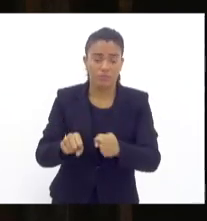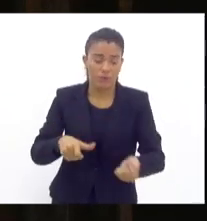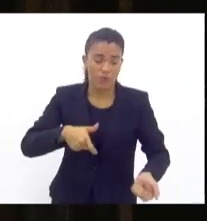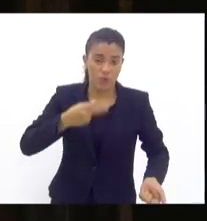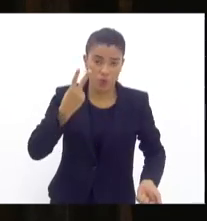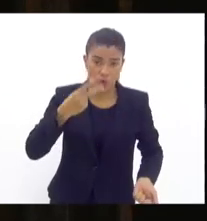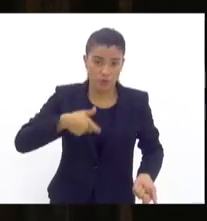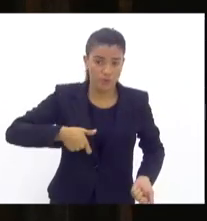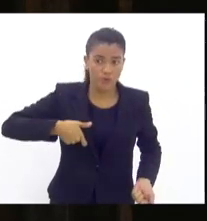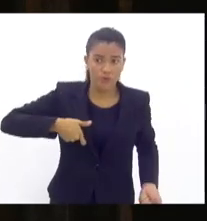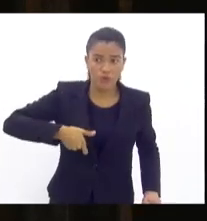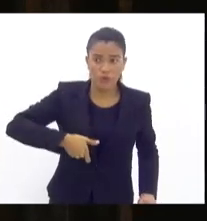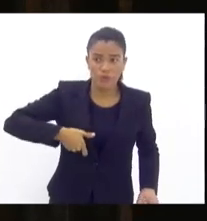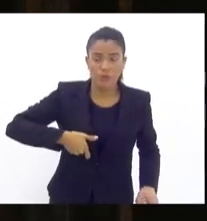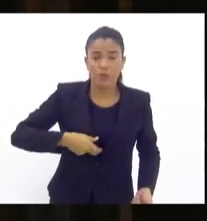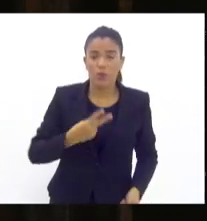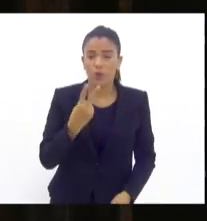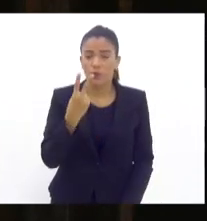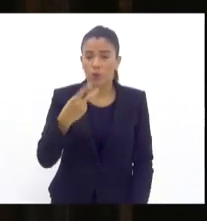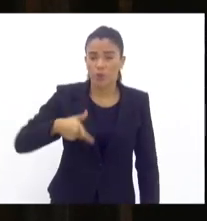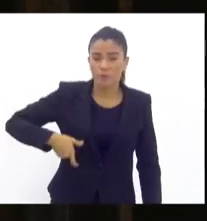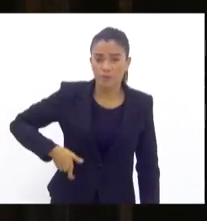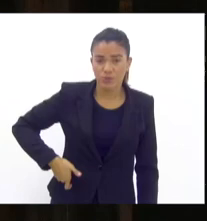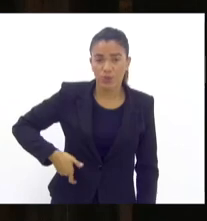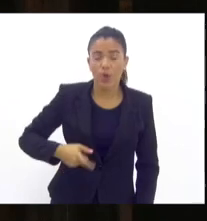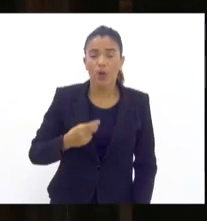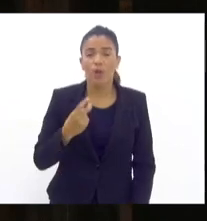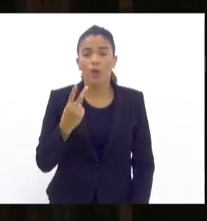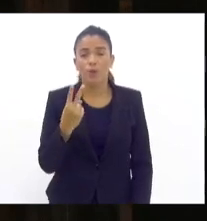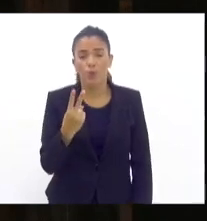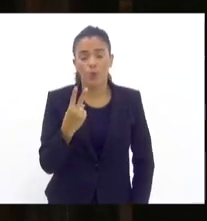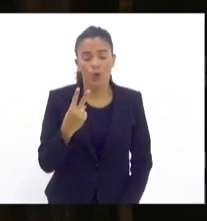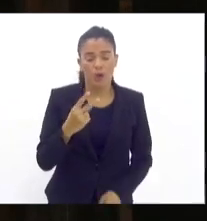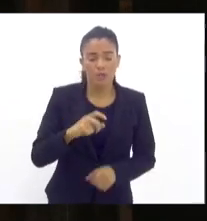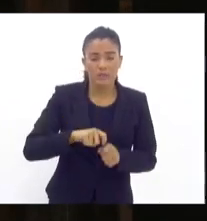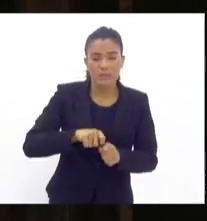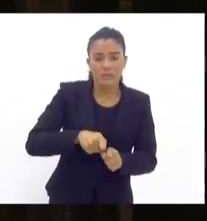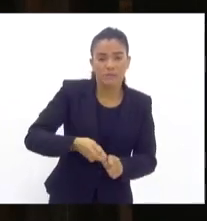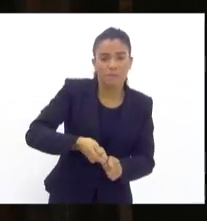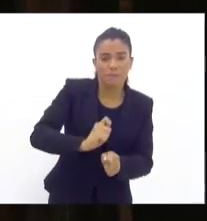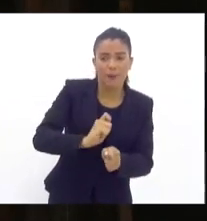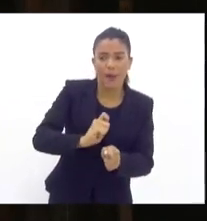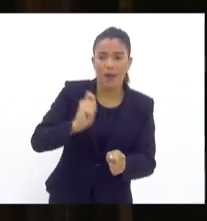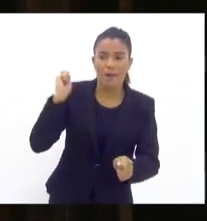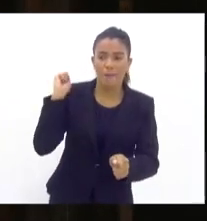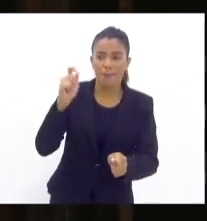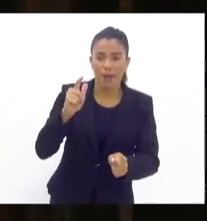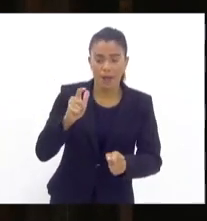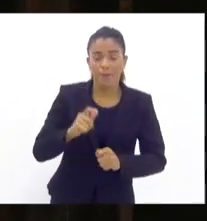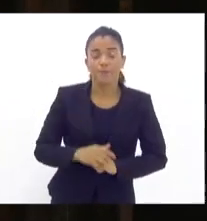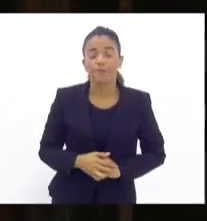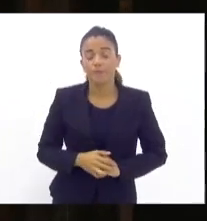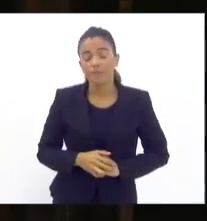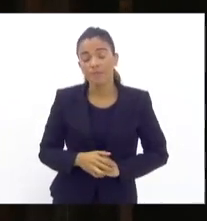fuzis, uma pistola, uma granada, e a gente, desde então ali,